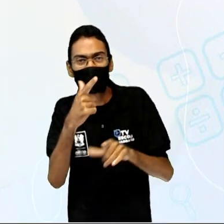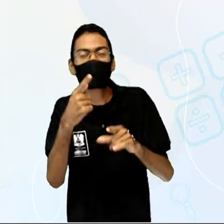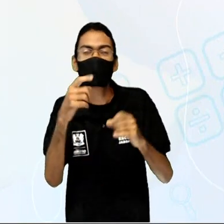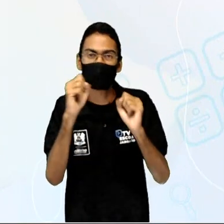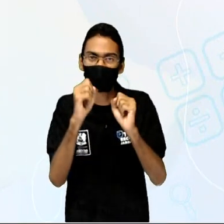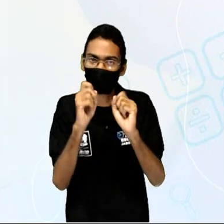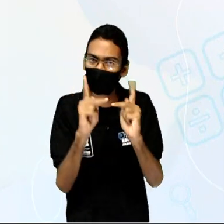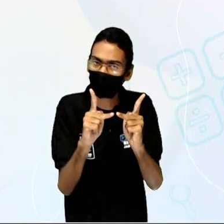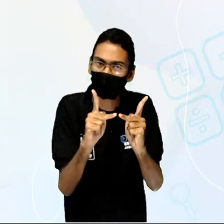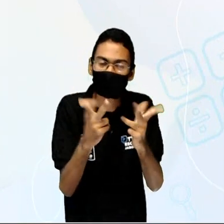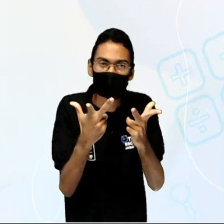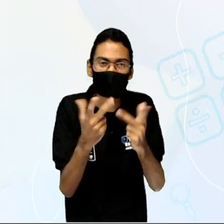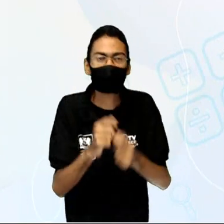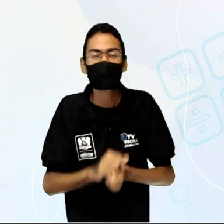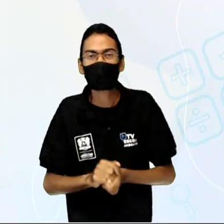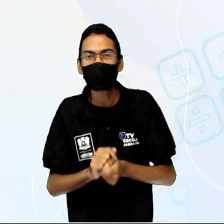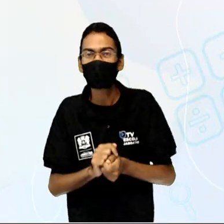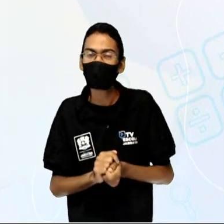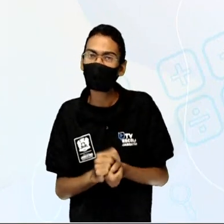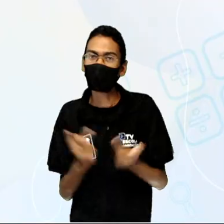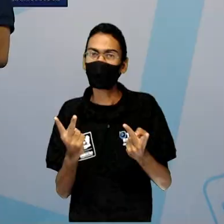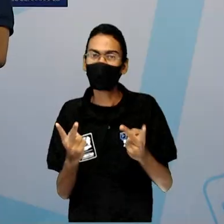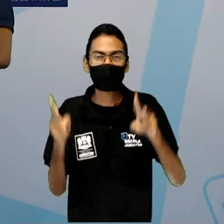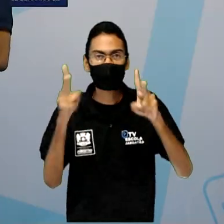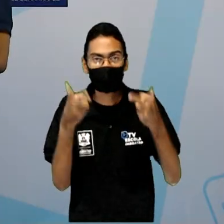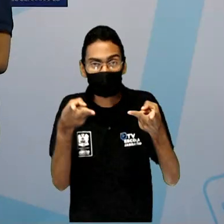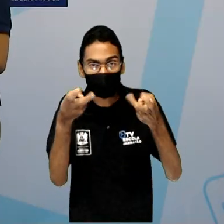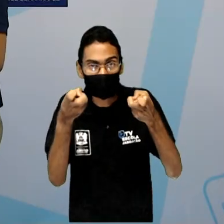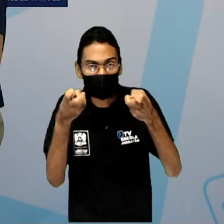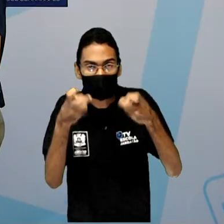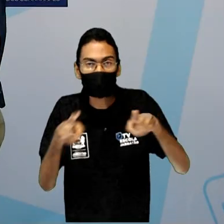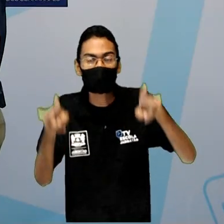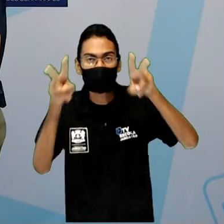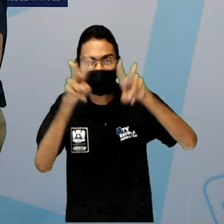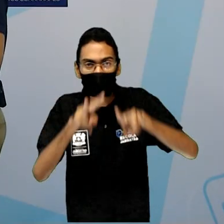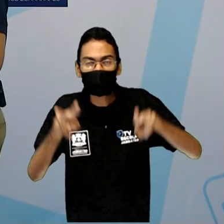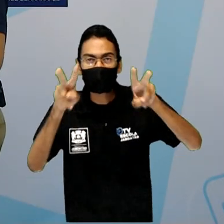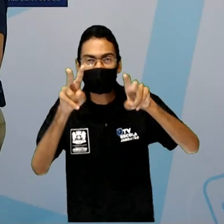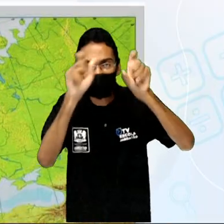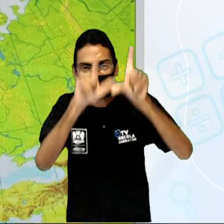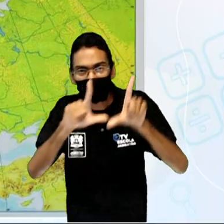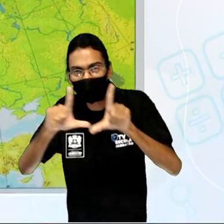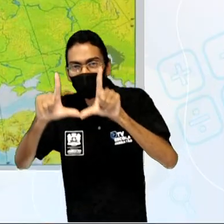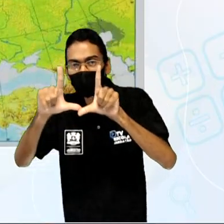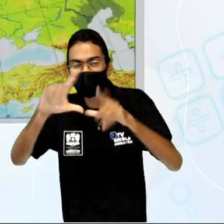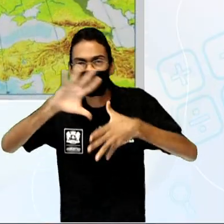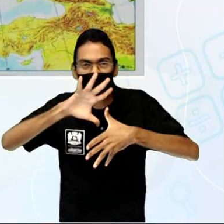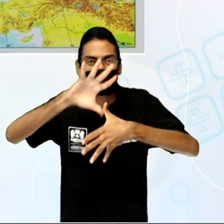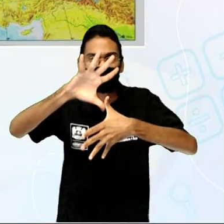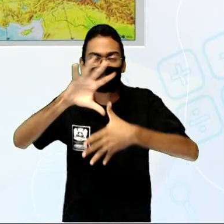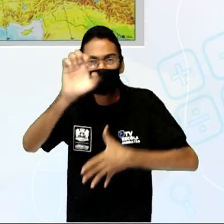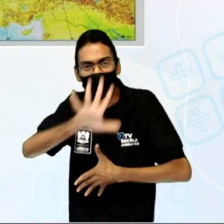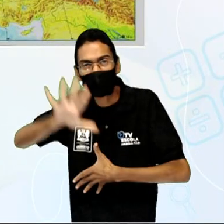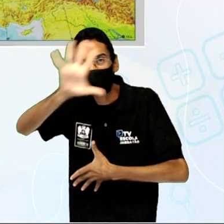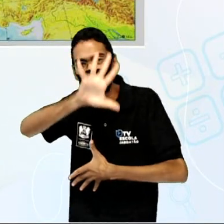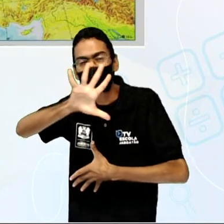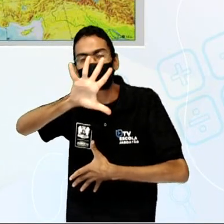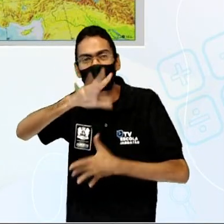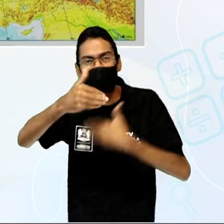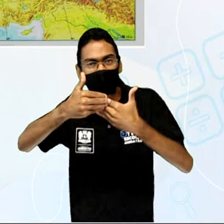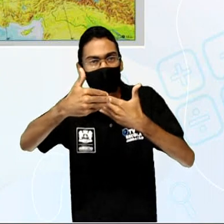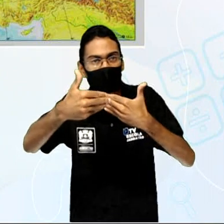Só para reforçar a imagem do continente europeu, no sentido dos mapas. E aqui a gente começa